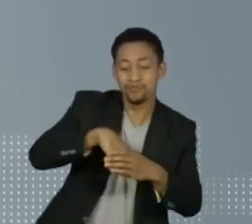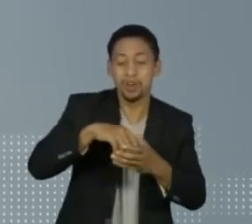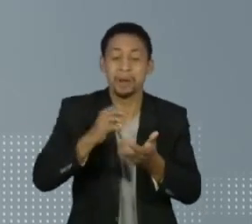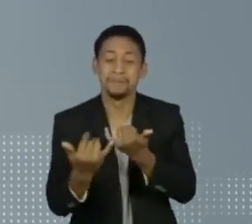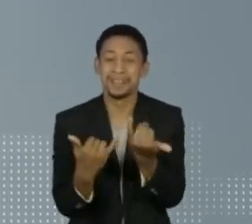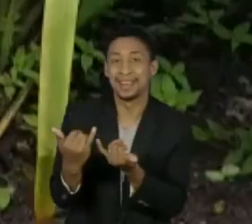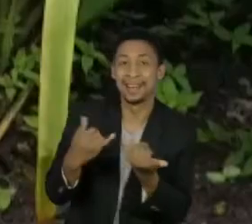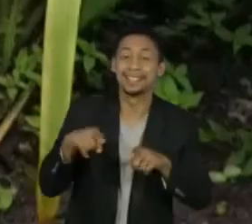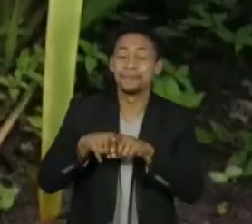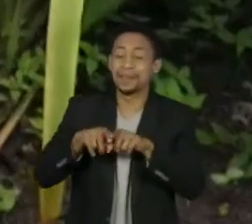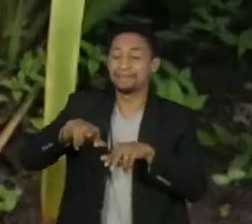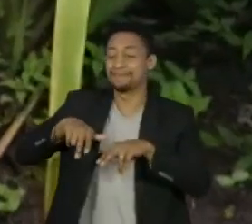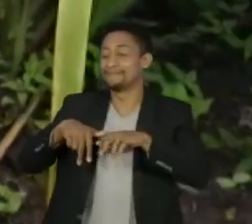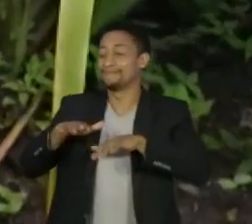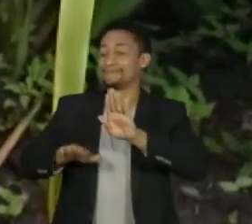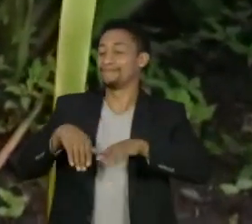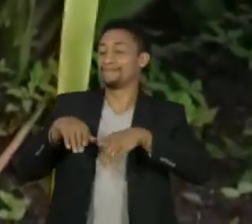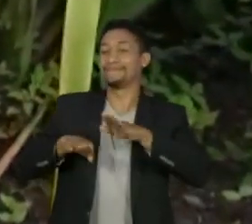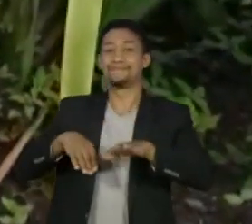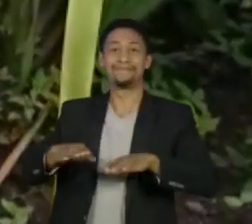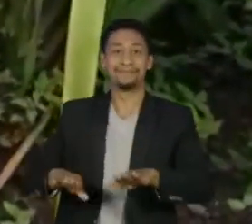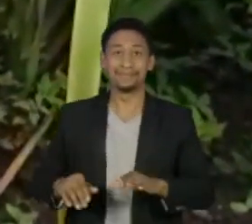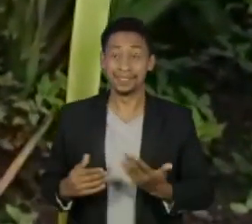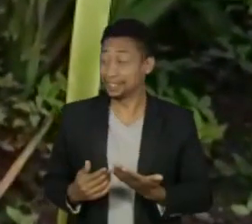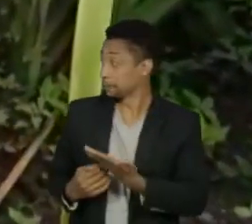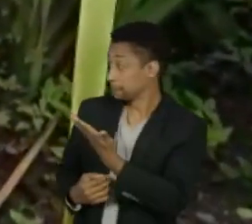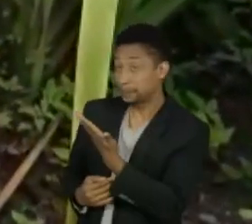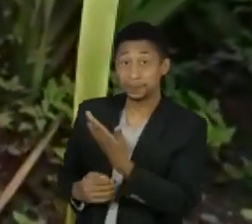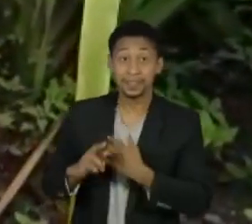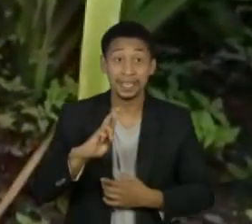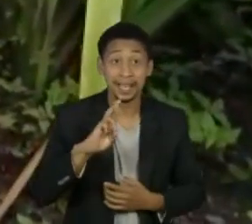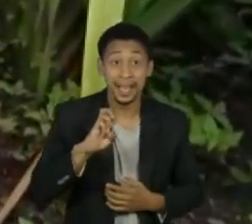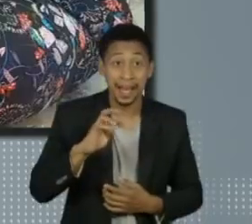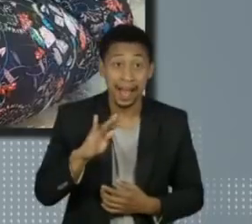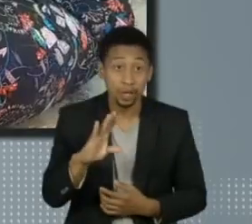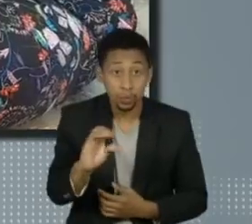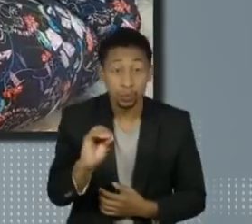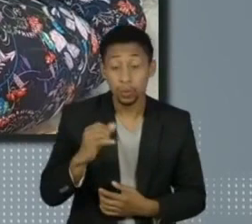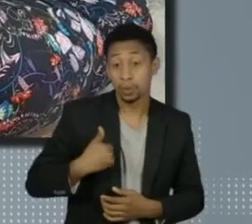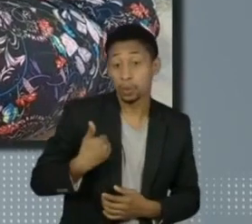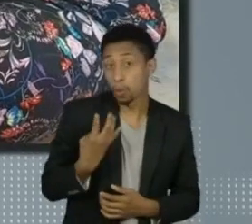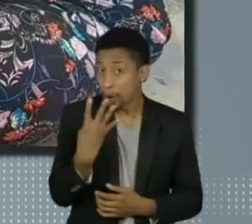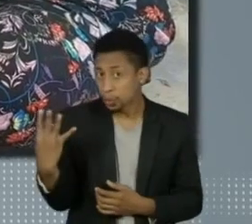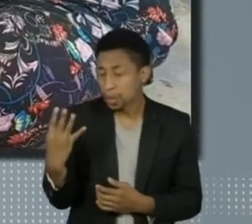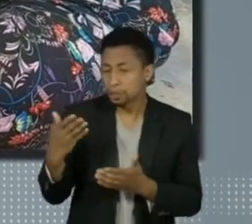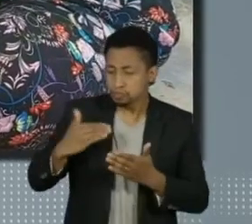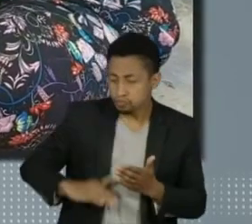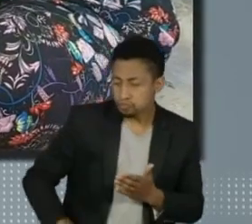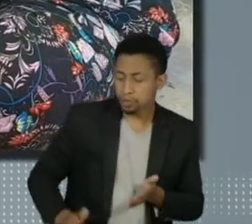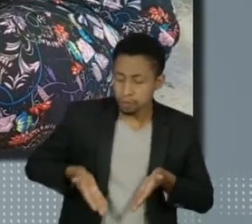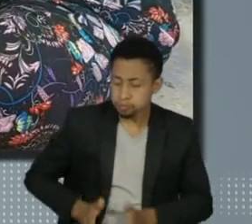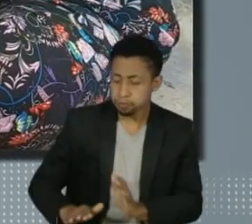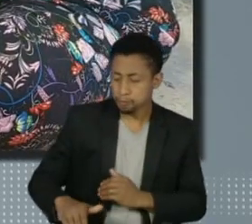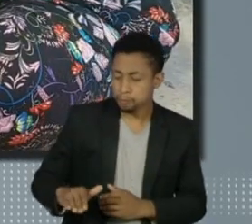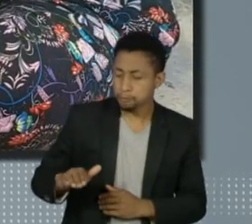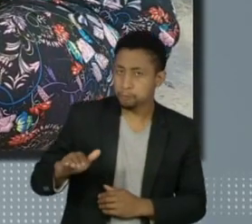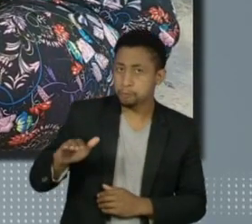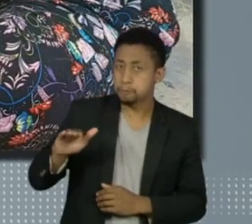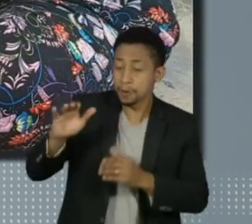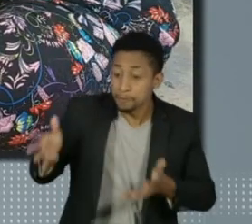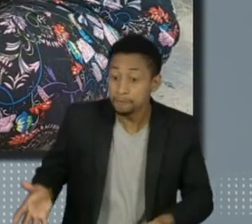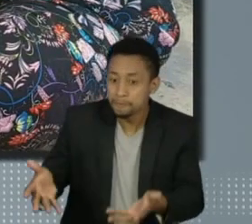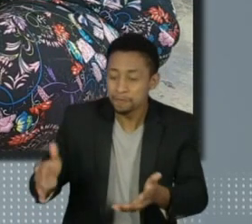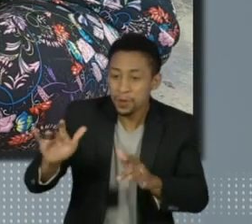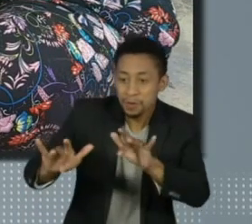com os pezinhos na terra. Renato, de quatro anos, desde os primeiros meses de vida, sempre foi incentivado a ter contato com a natureza